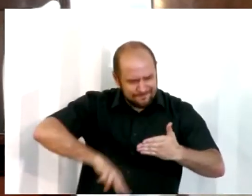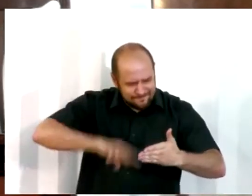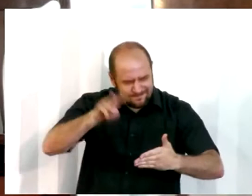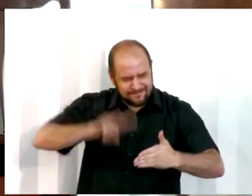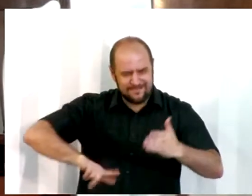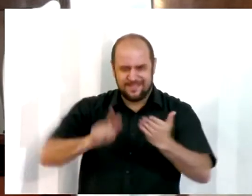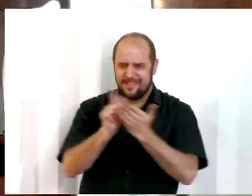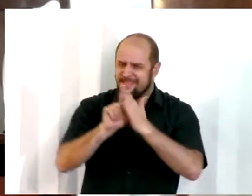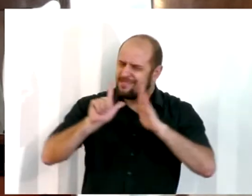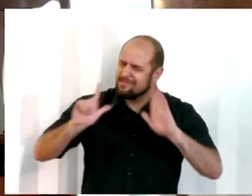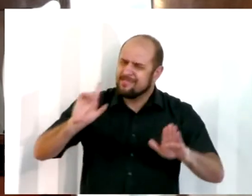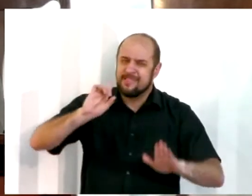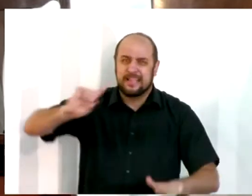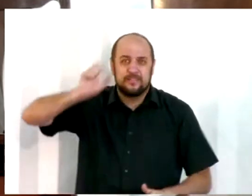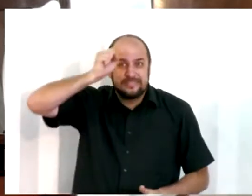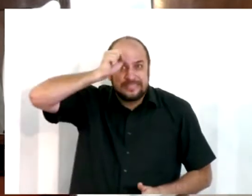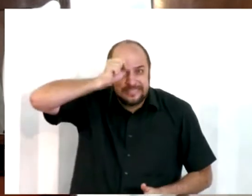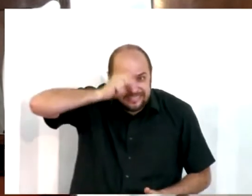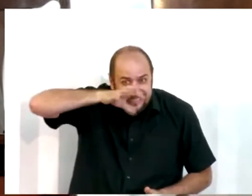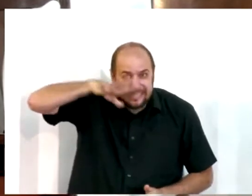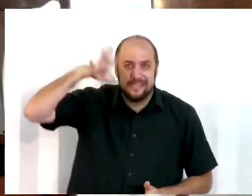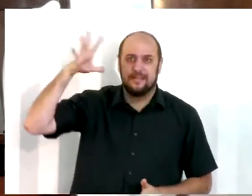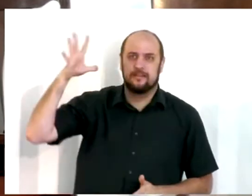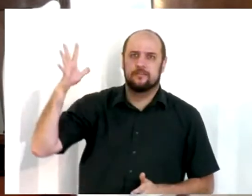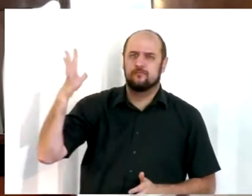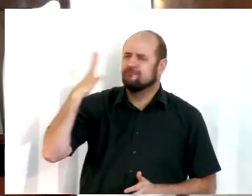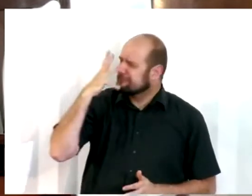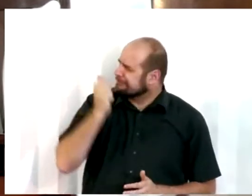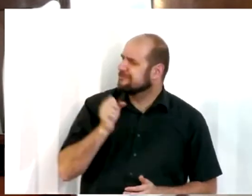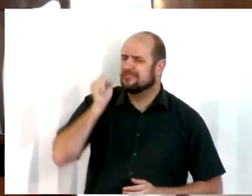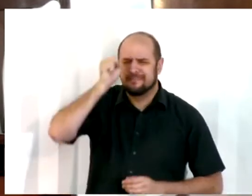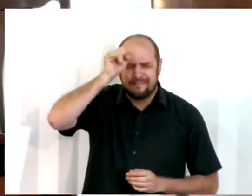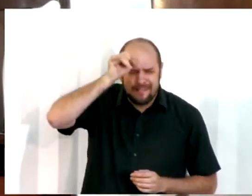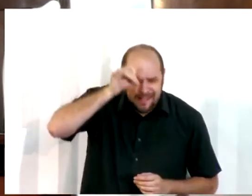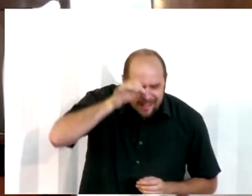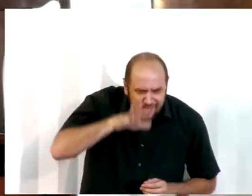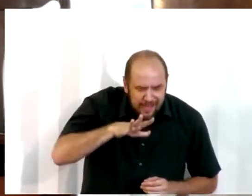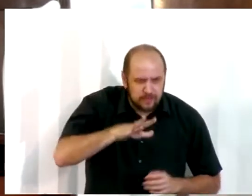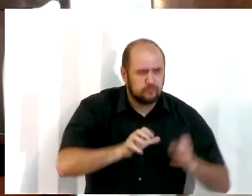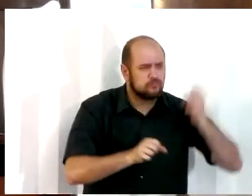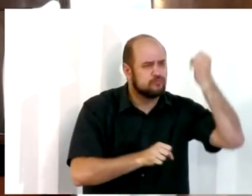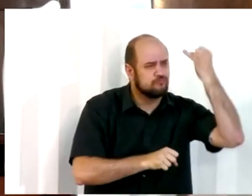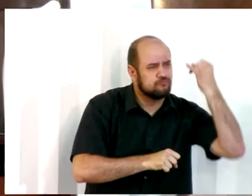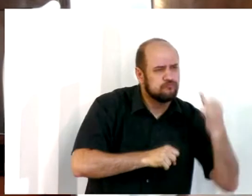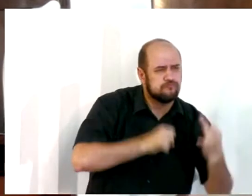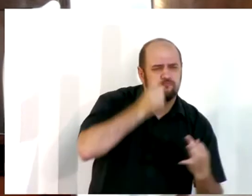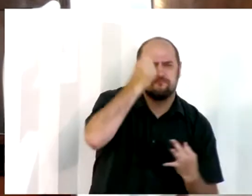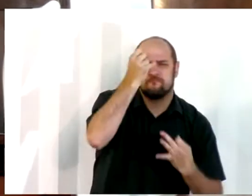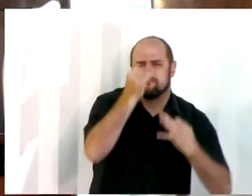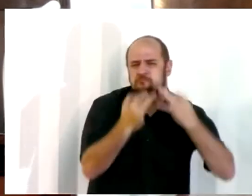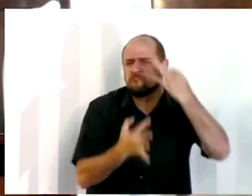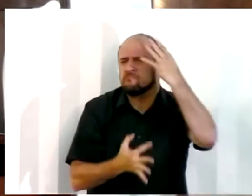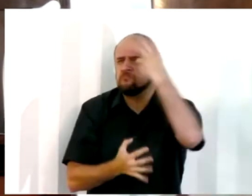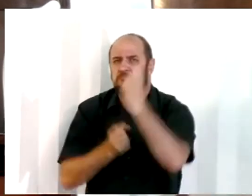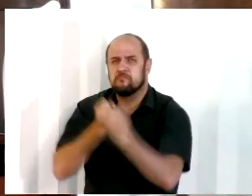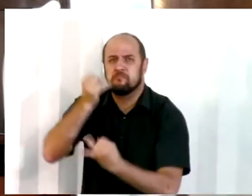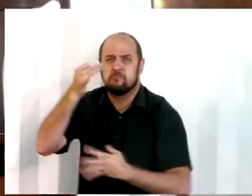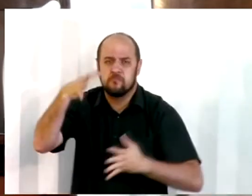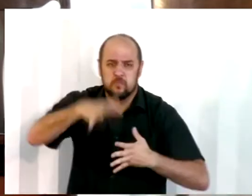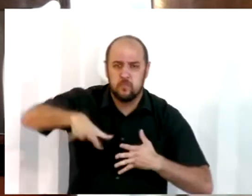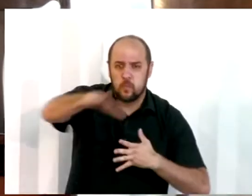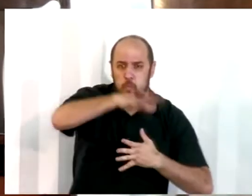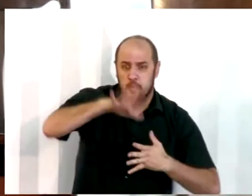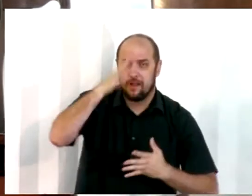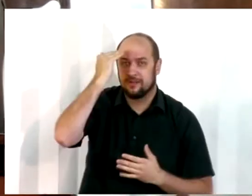lei de Deus claramente, olha só que coisa linda agora, dando explicações de maneira que entendessem o que se